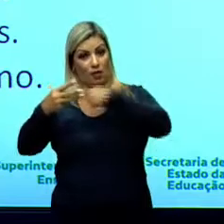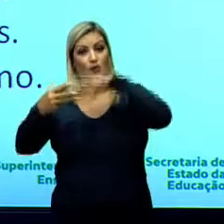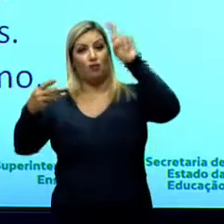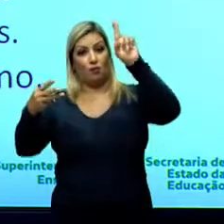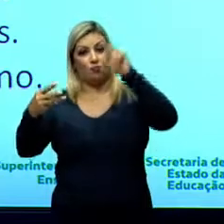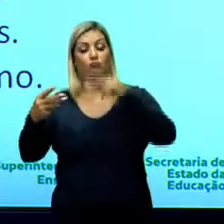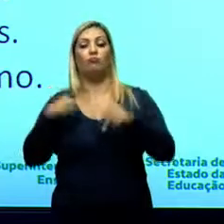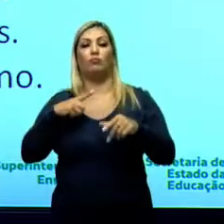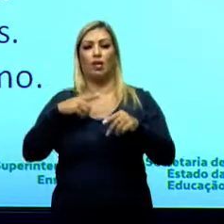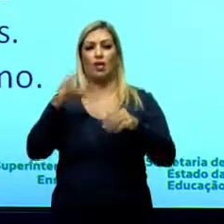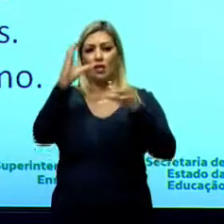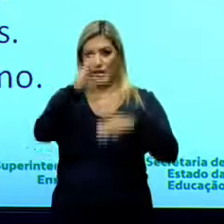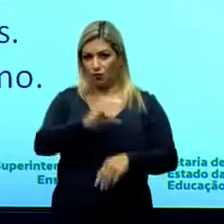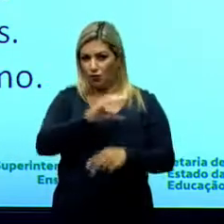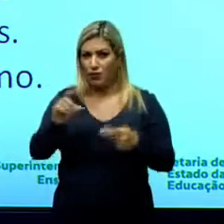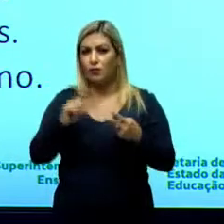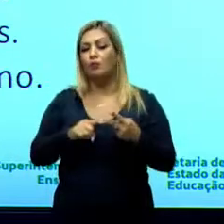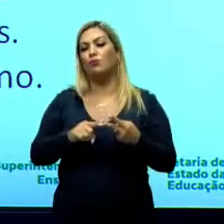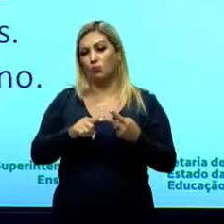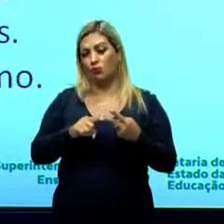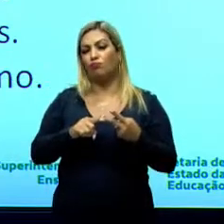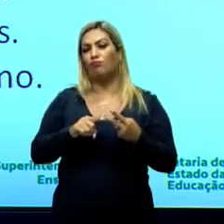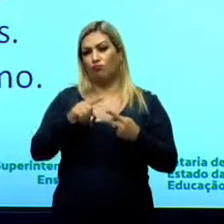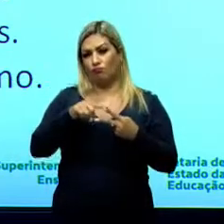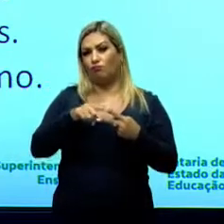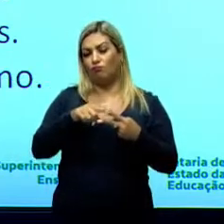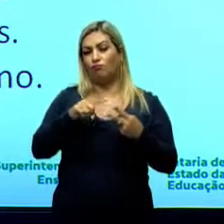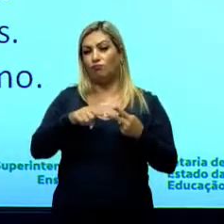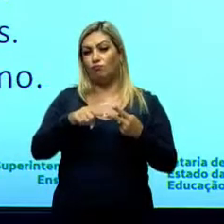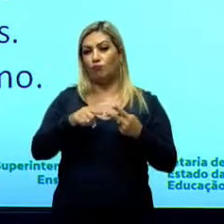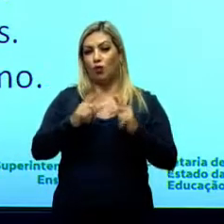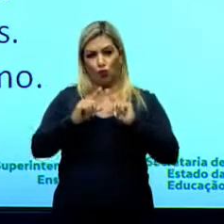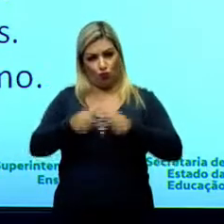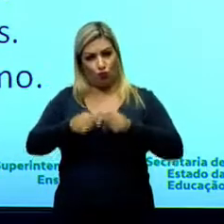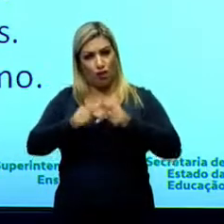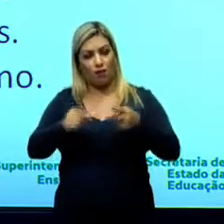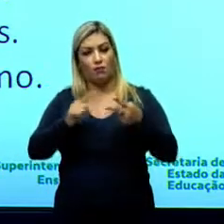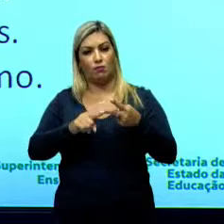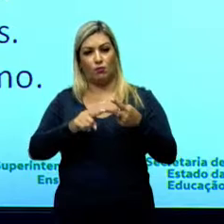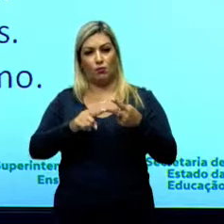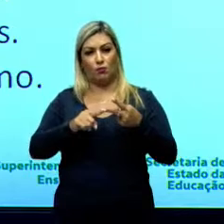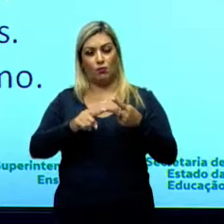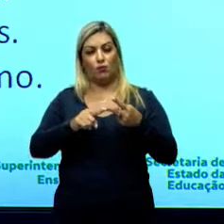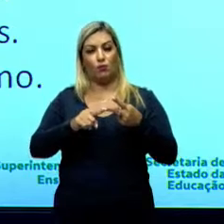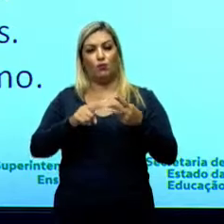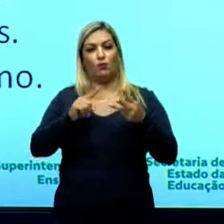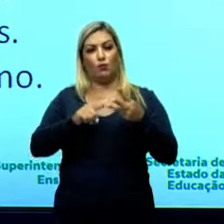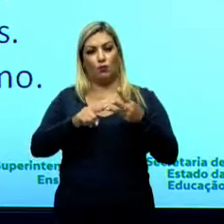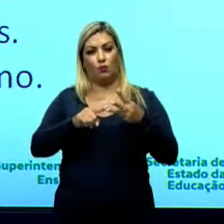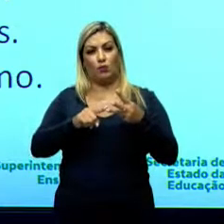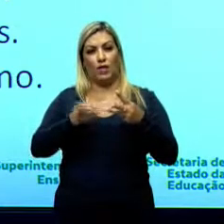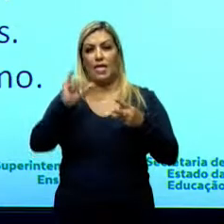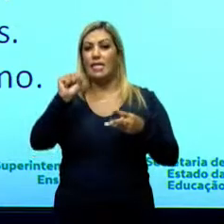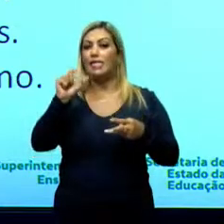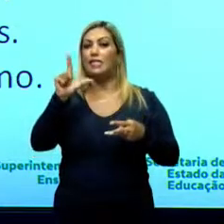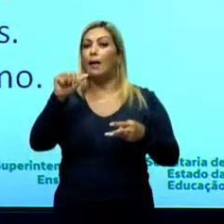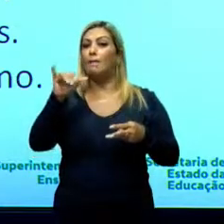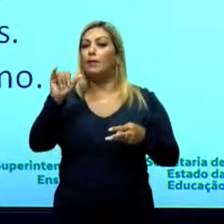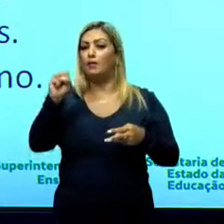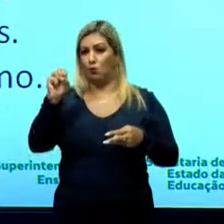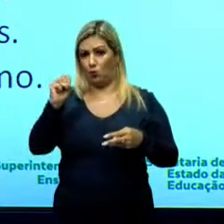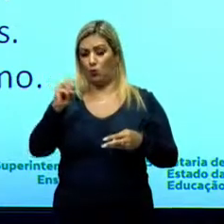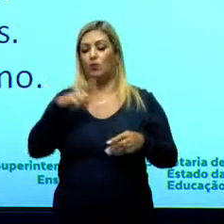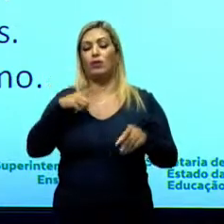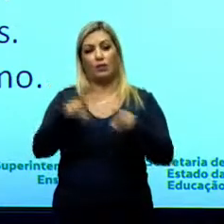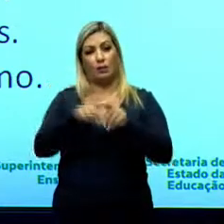Então, a gente tem o cristianismo, as religiões cristãs, o judaísmo e nós temos também o islamismo. Então,